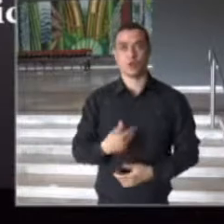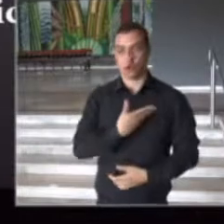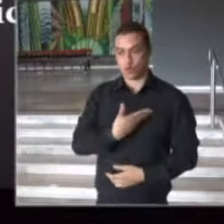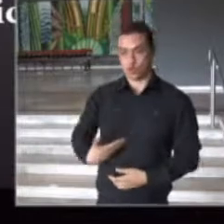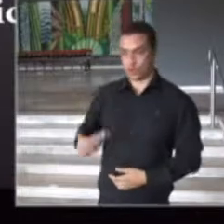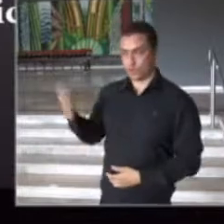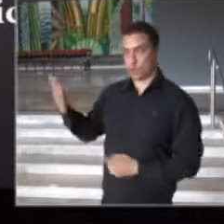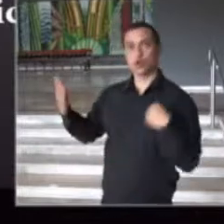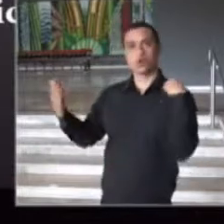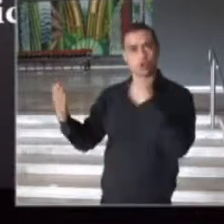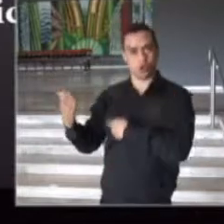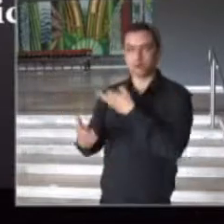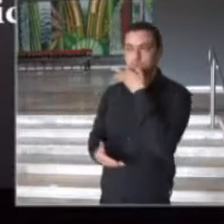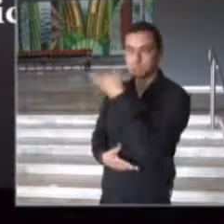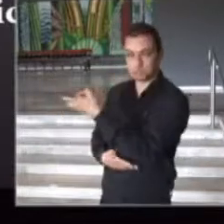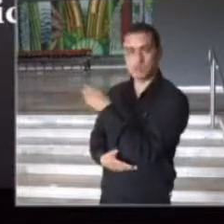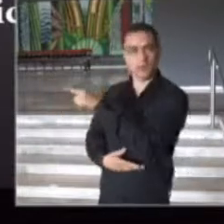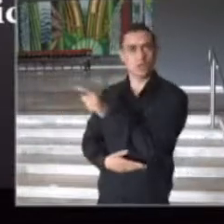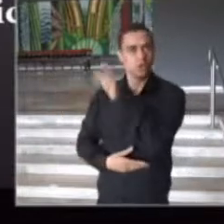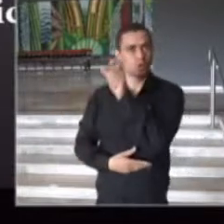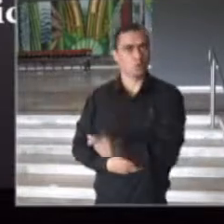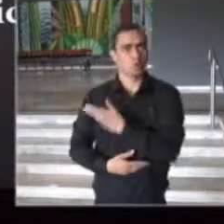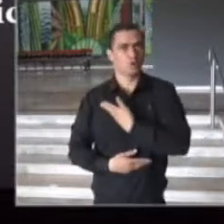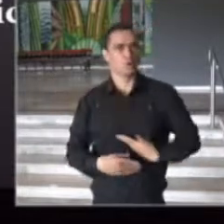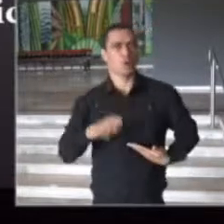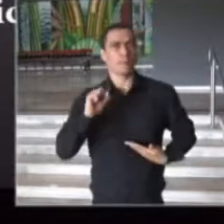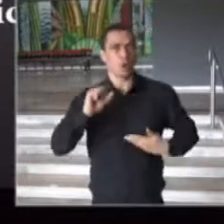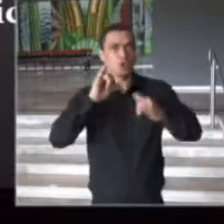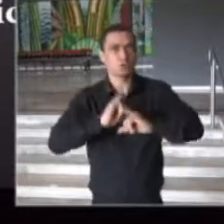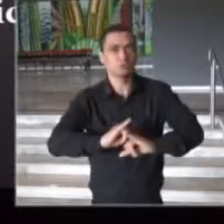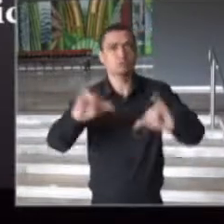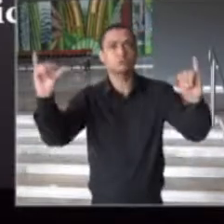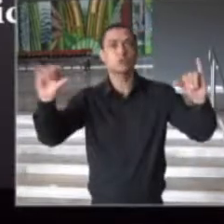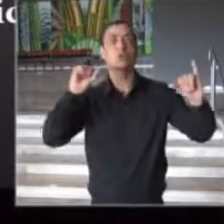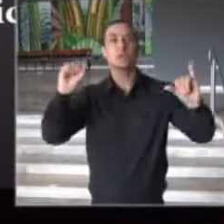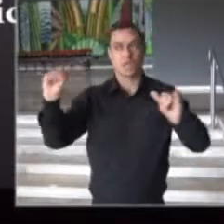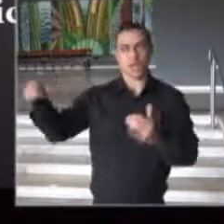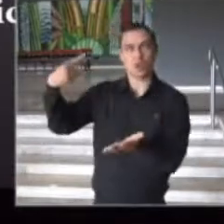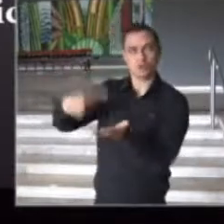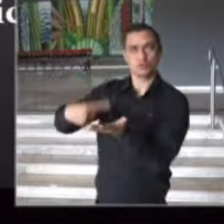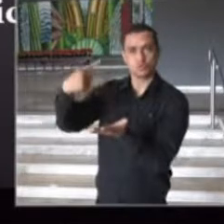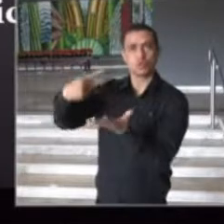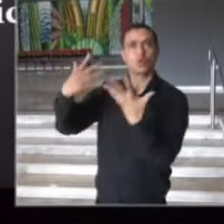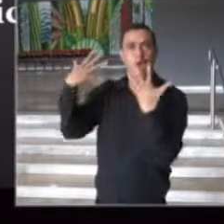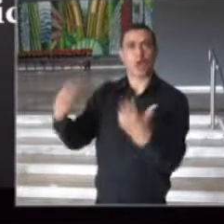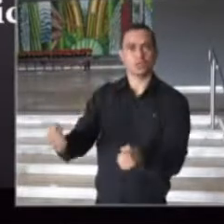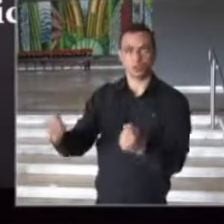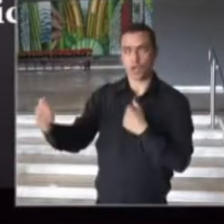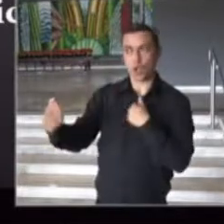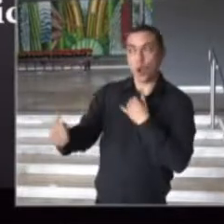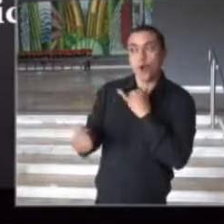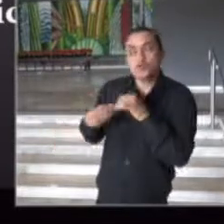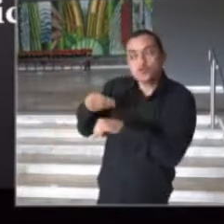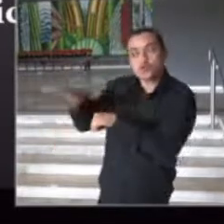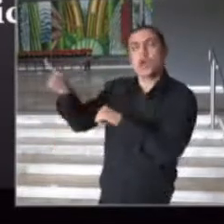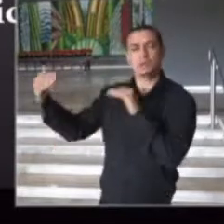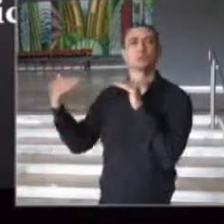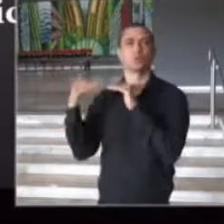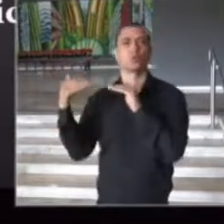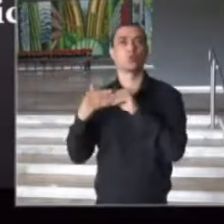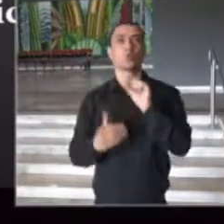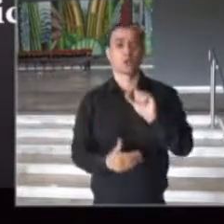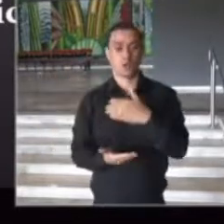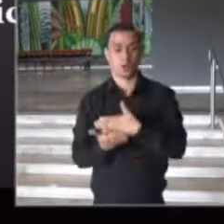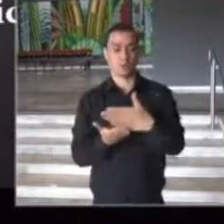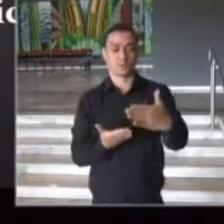sugerimos, eu acho que o governador já pode até anunciar isso, que ele concordou com essa solicitação, com essa sugestão, de